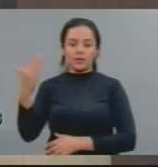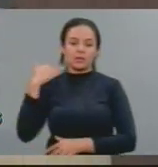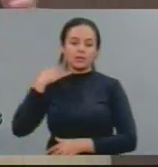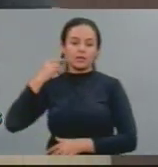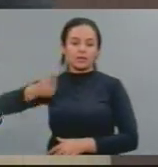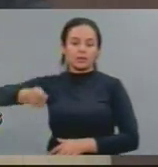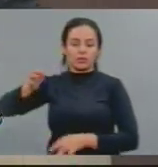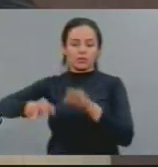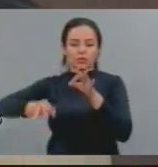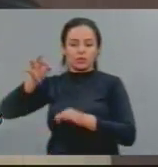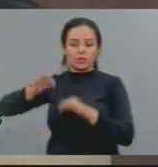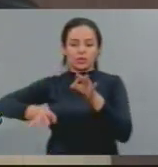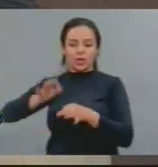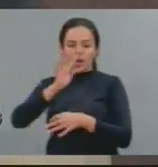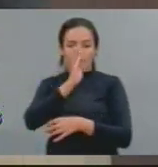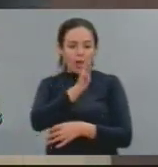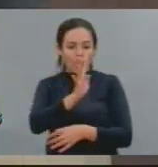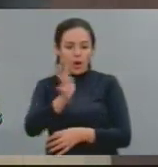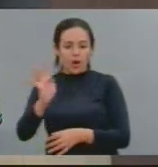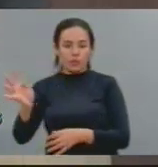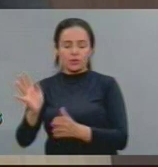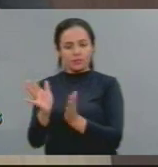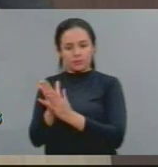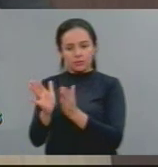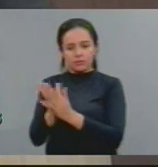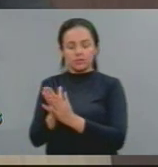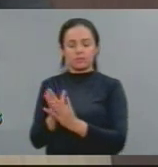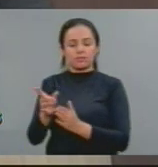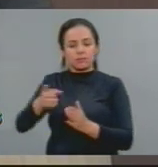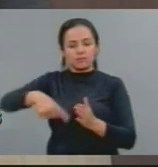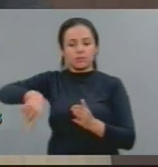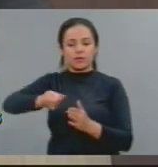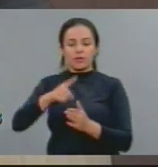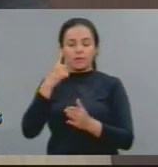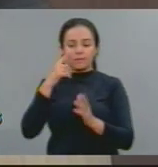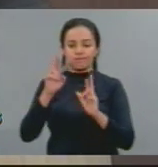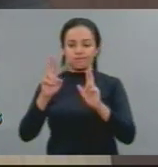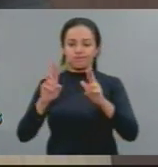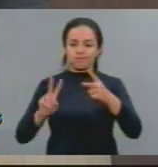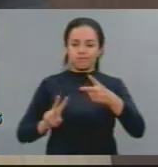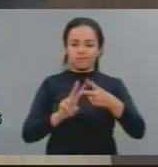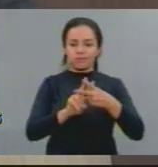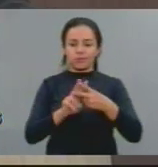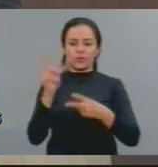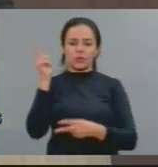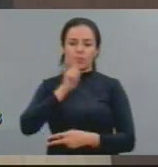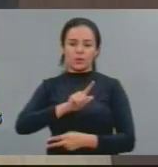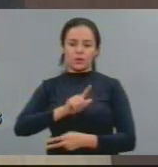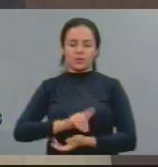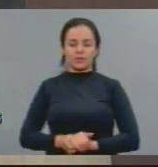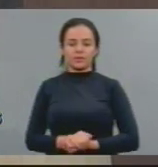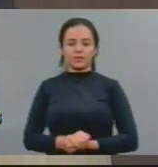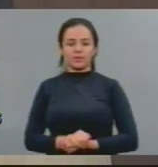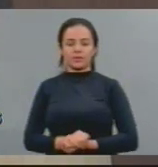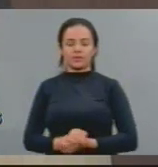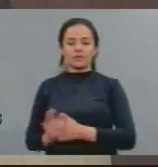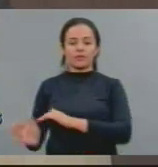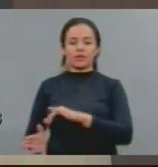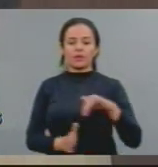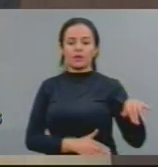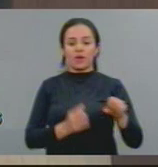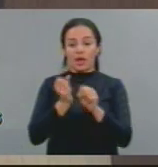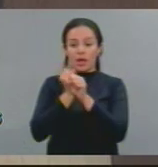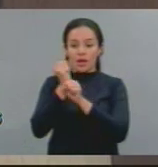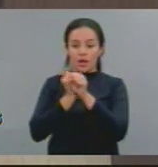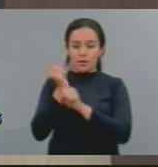acusação tem feito e que esse caso, de fato, reste em justiça. Recentemente, há alguns anos, na